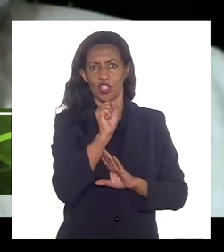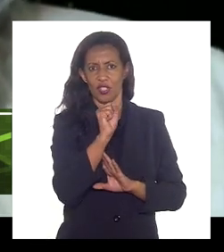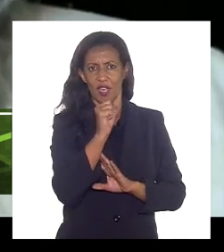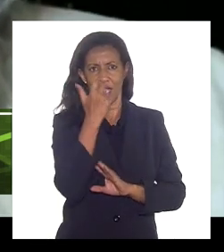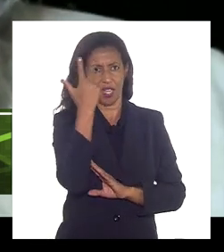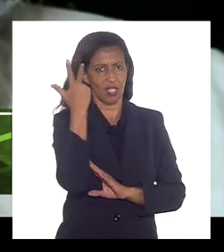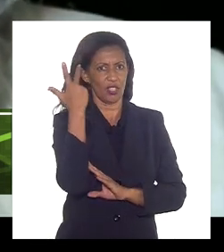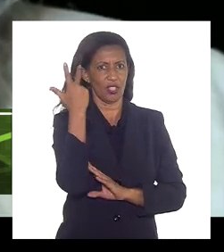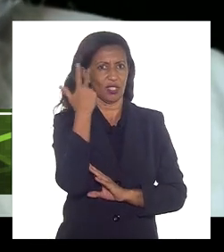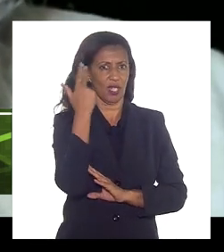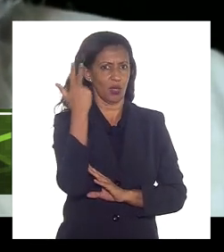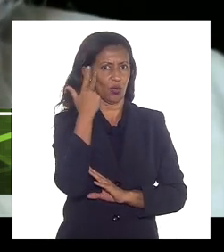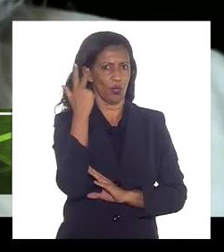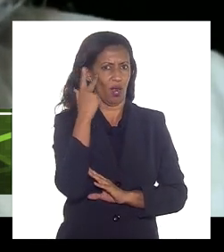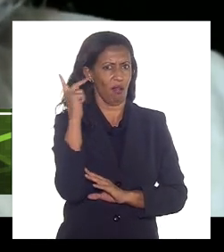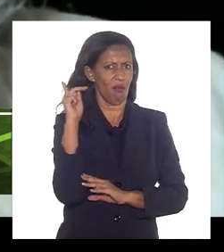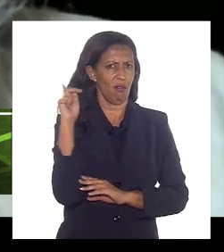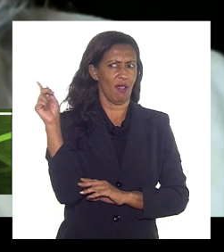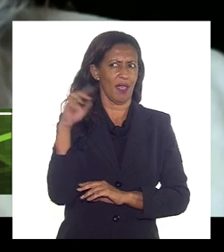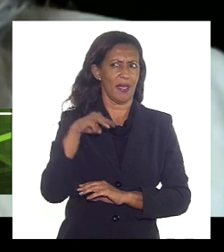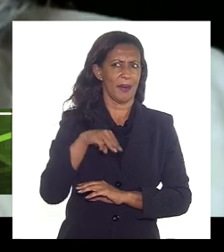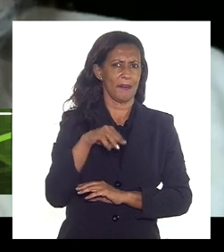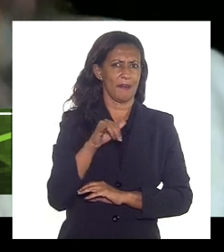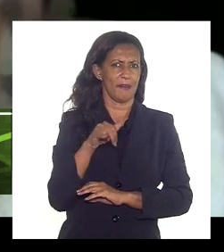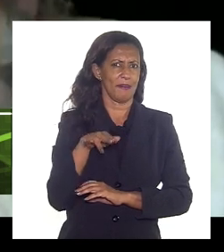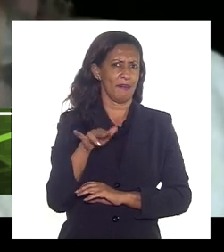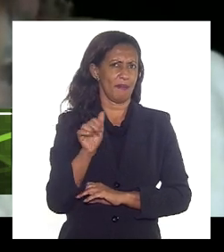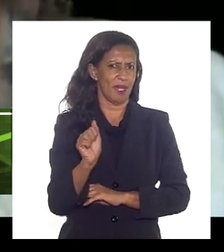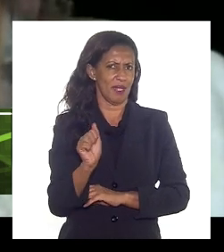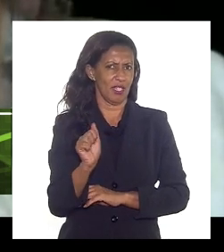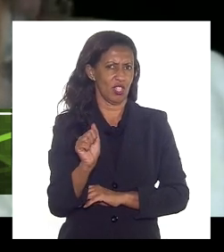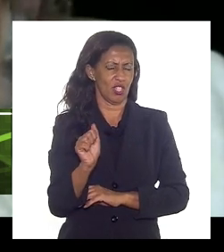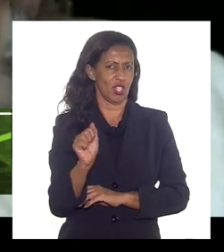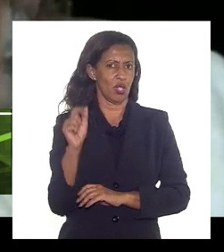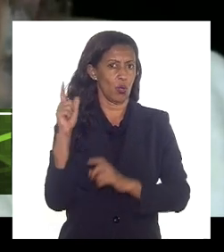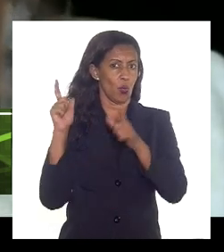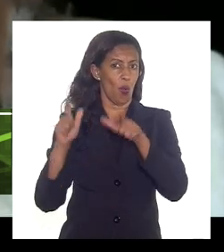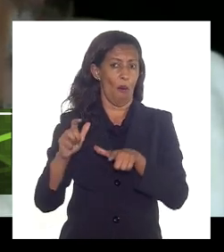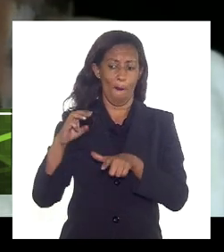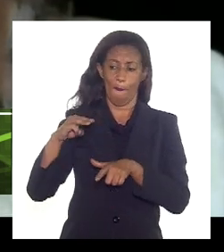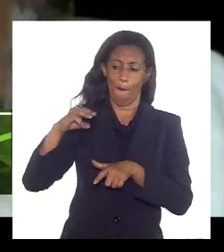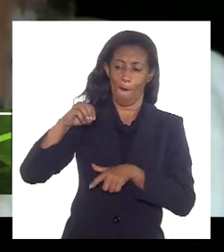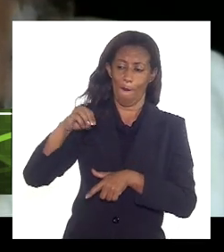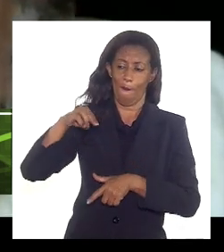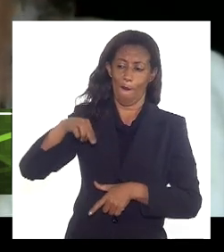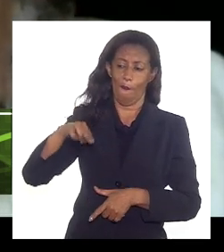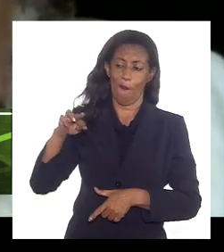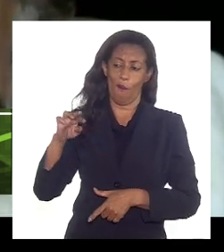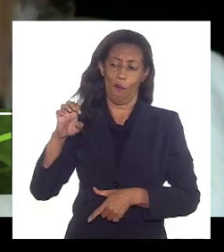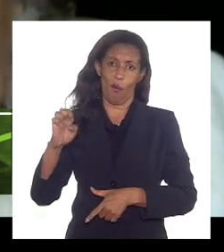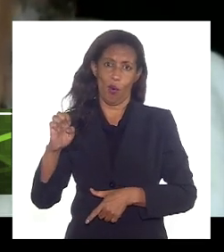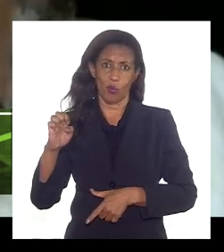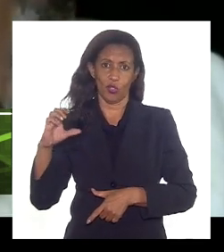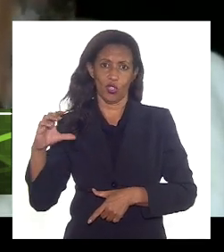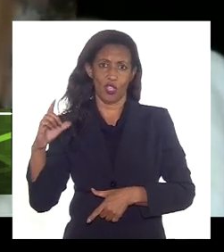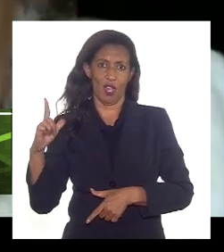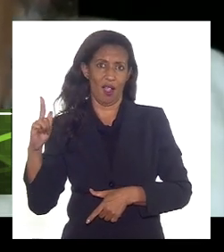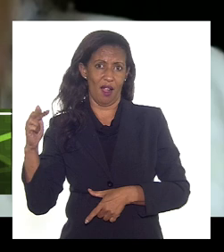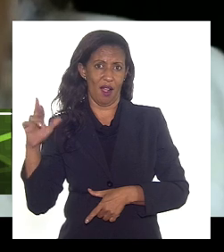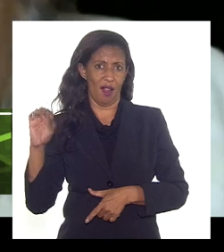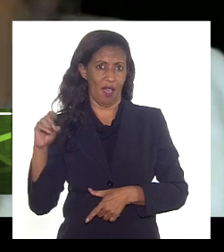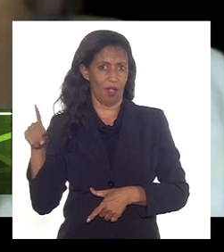norte de Minas a região de Montes Claros eu vi uma opção de quadros do Brasil inteiro mas ninguém falou da reserva de Minas